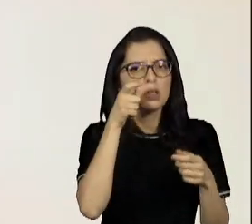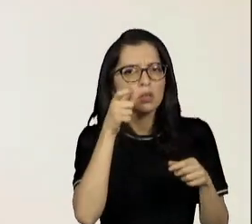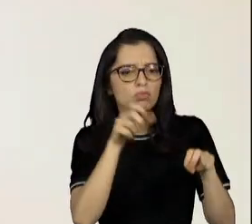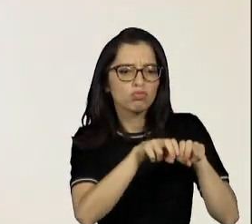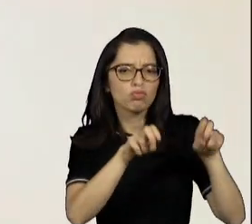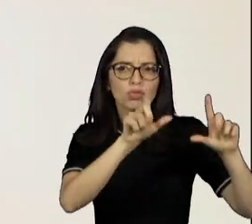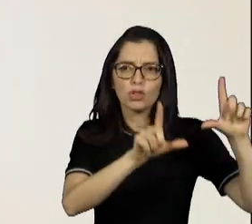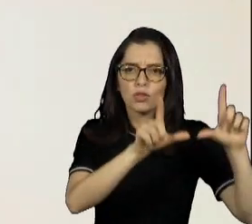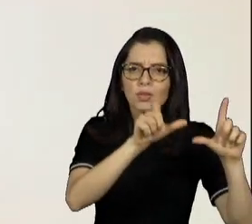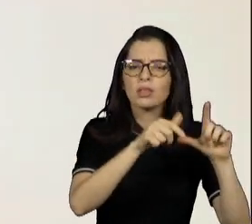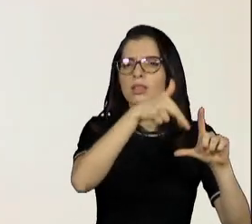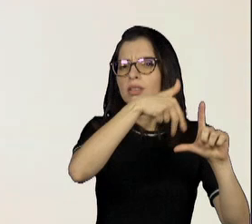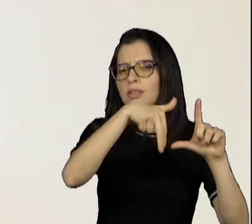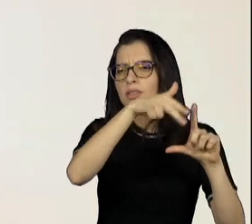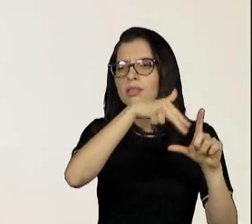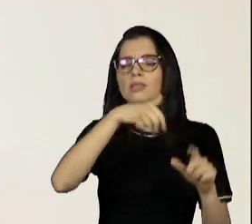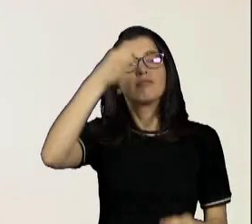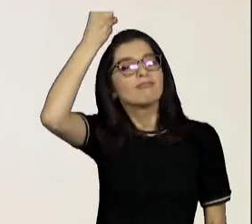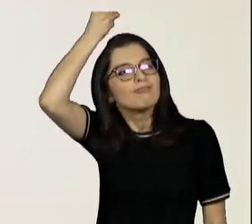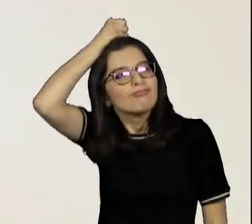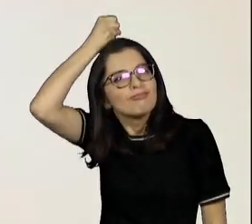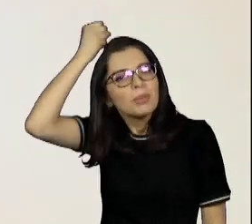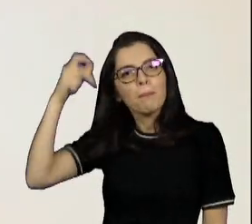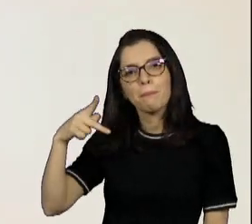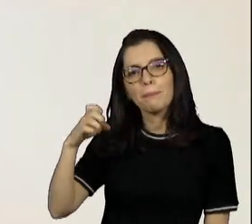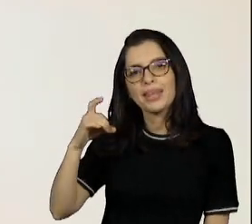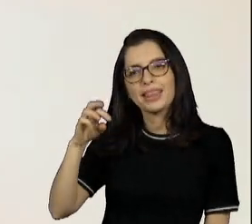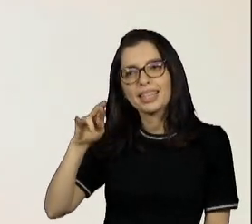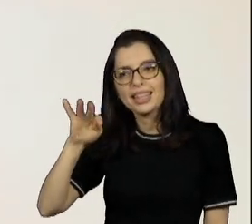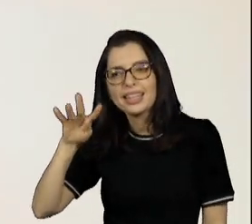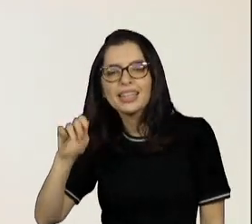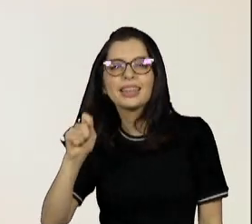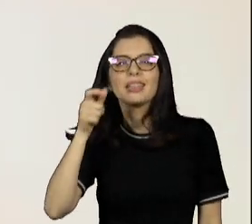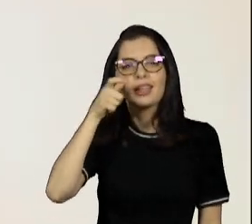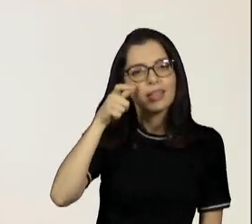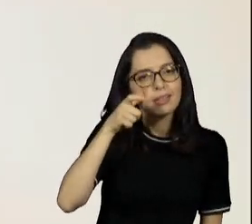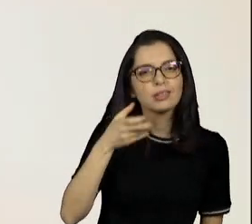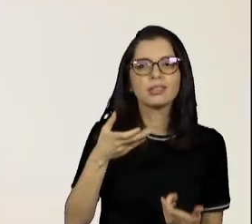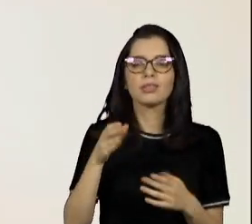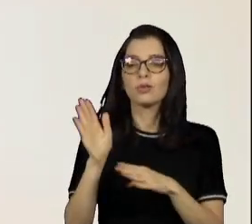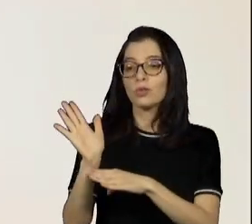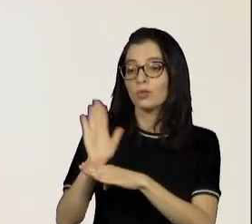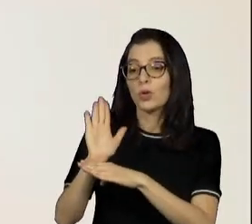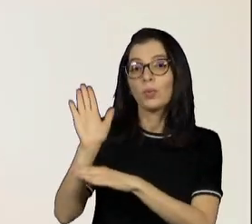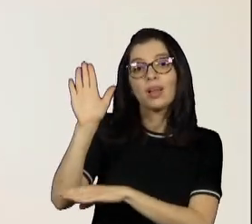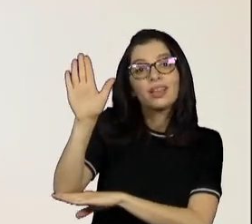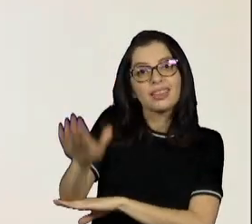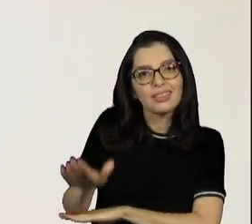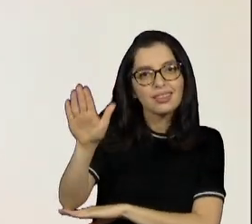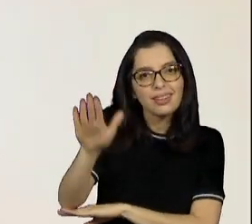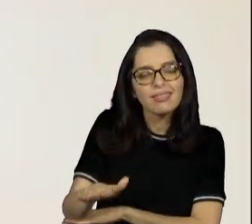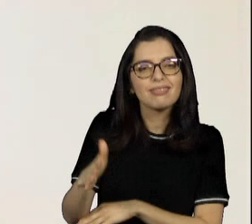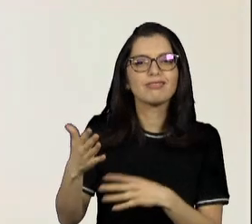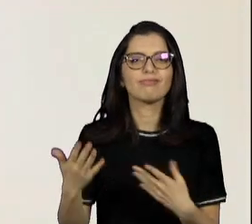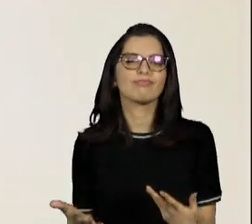animados, como Pedrita, por causa dos meus chucas, via Muita Sessão da Tarde, via